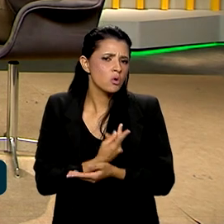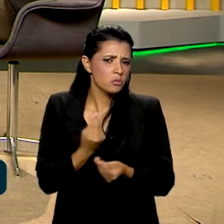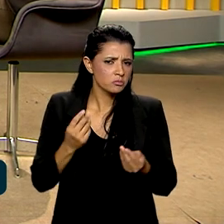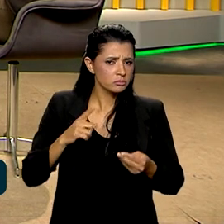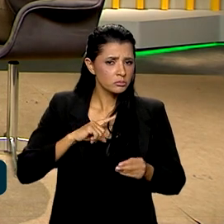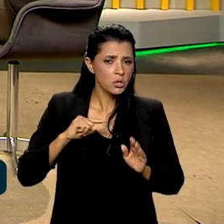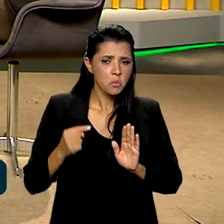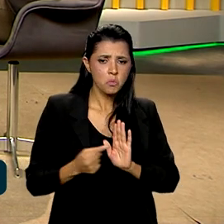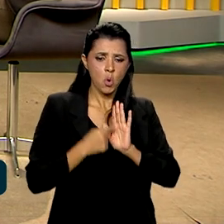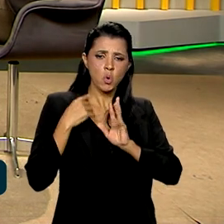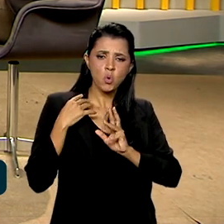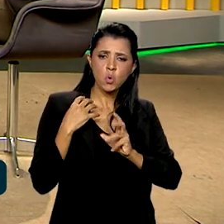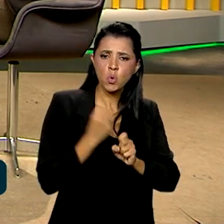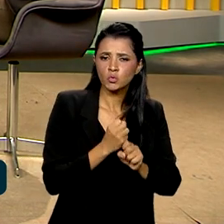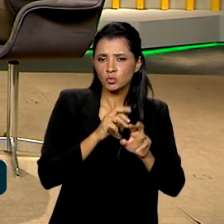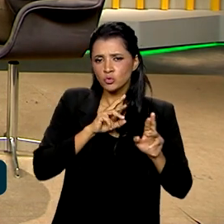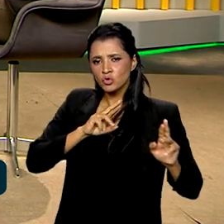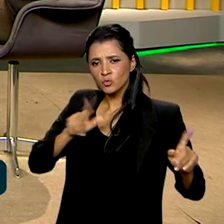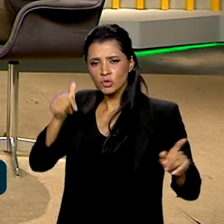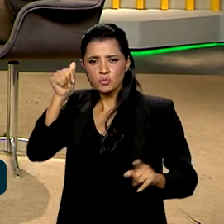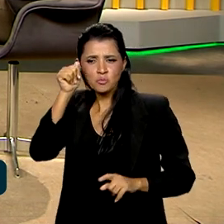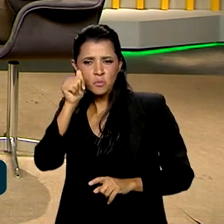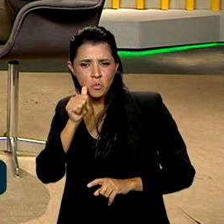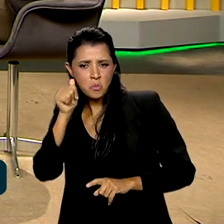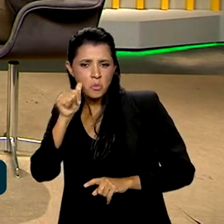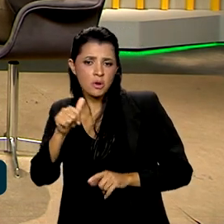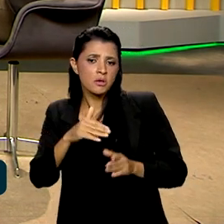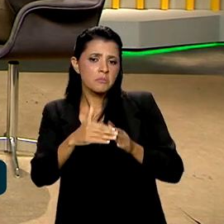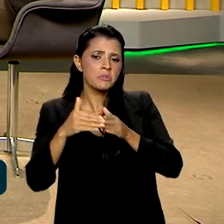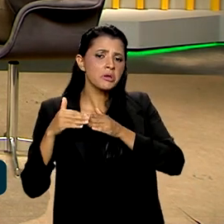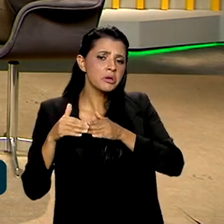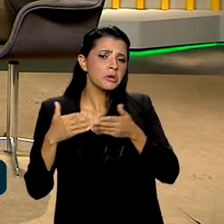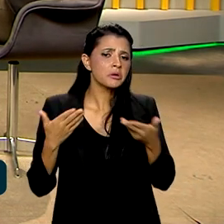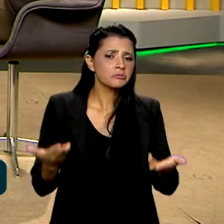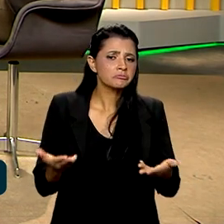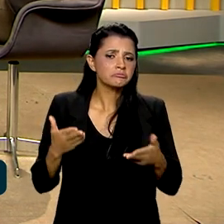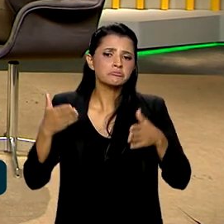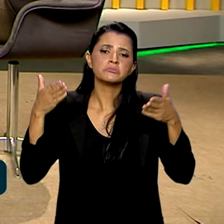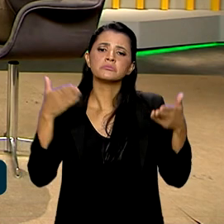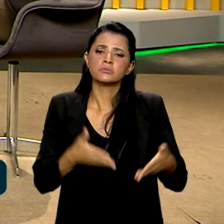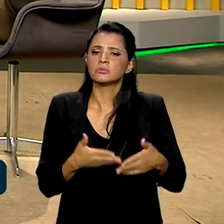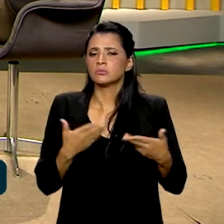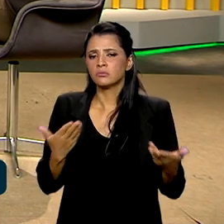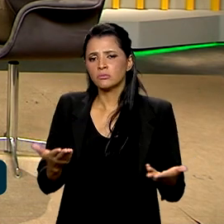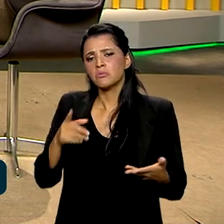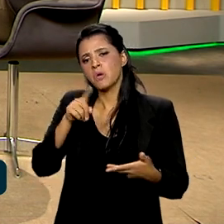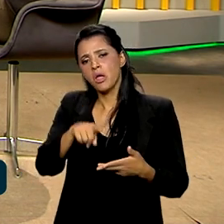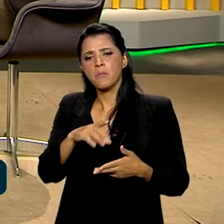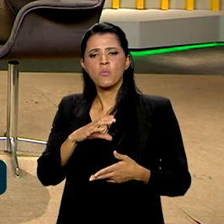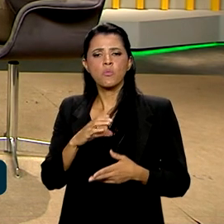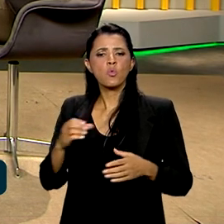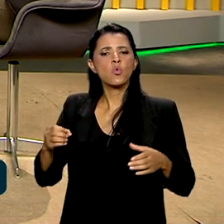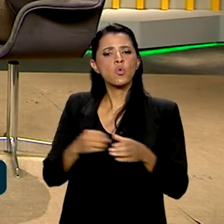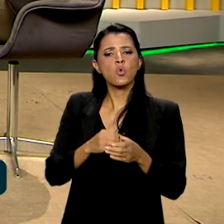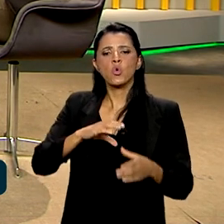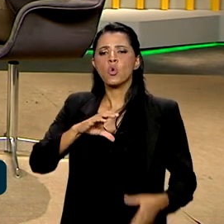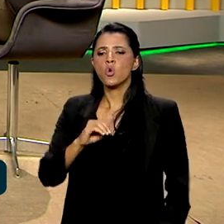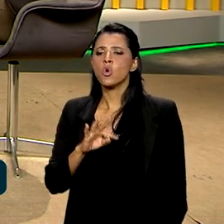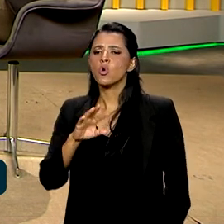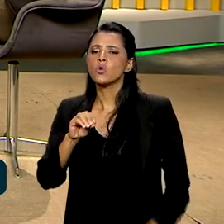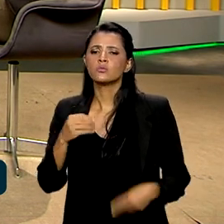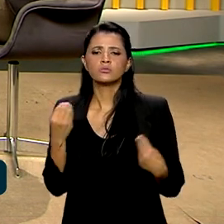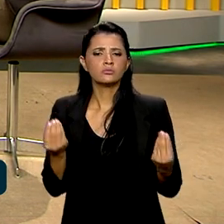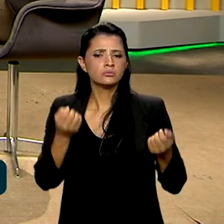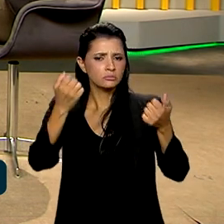pontuação diferente para a mulher que requisita a participação, é por cotas? Explica para a gente o